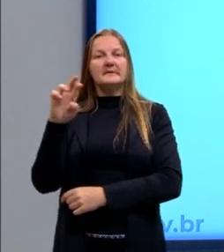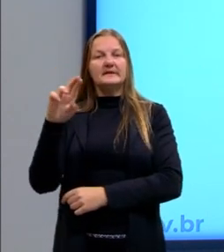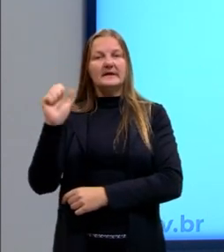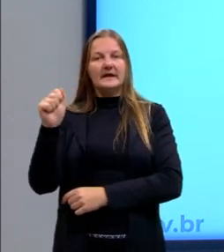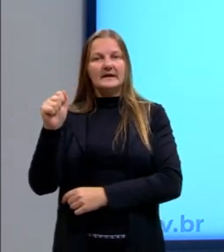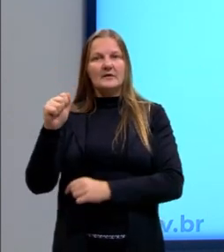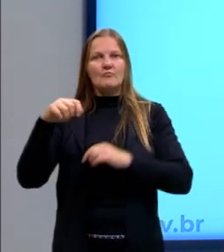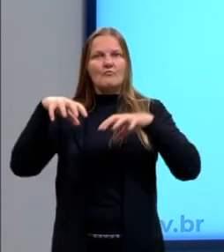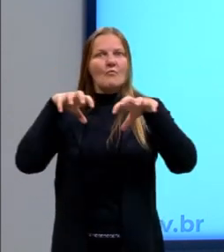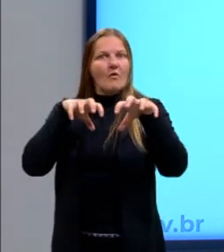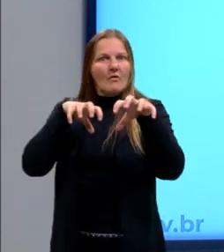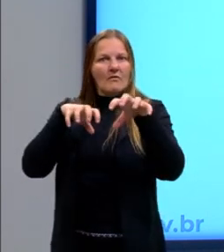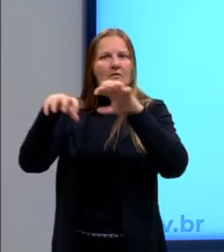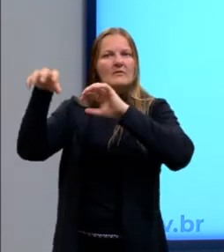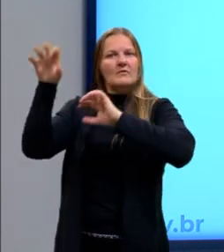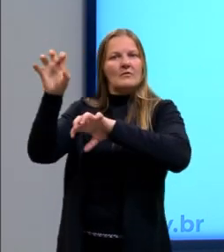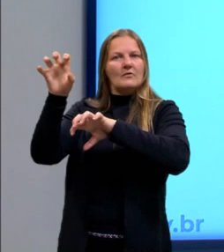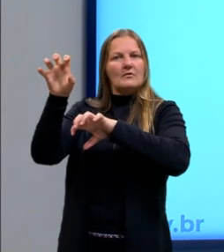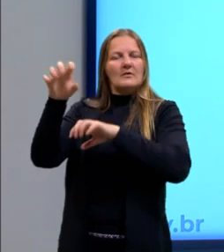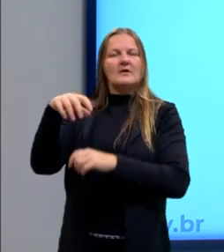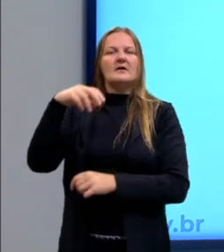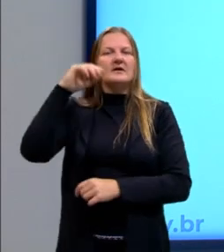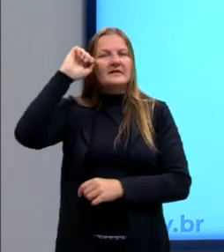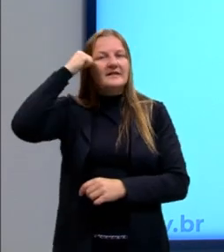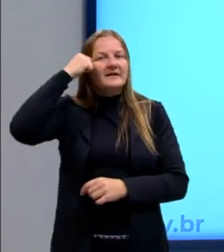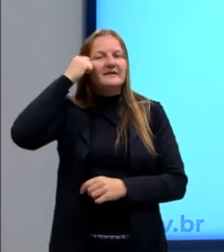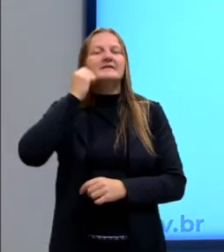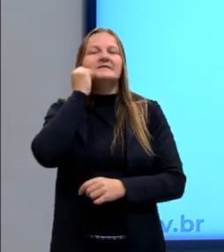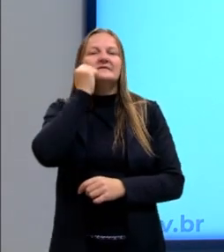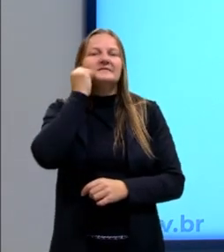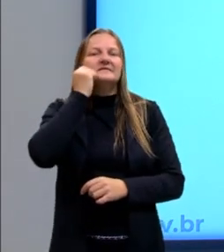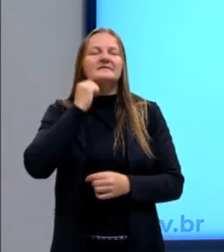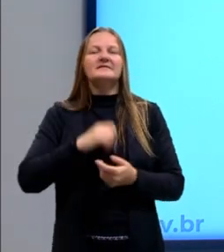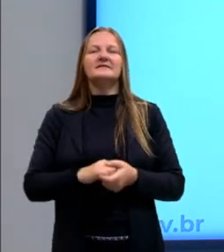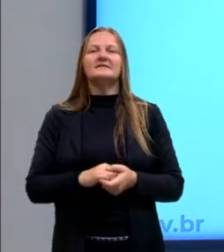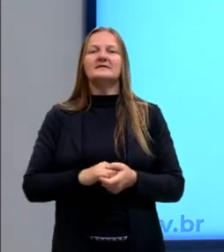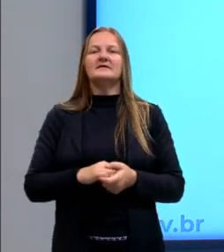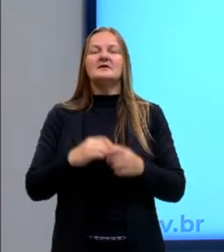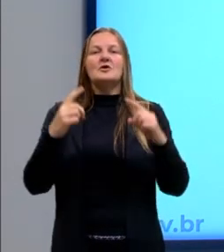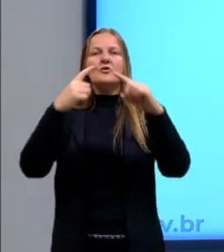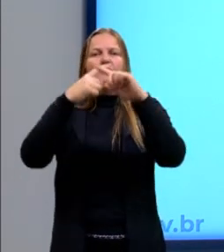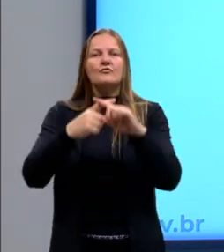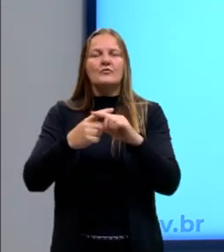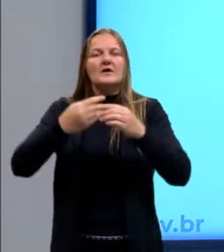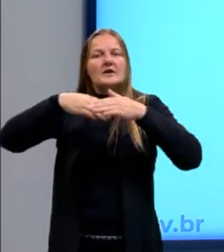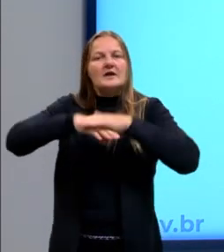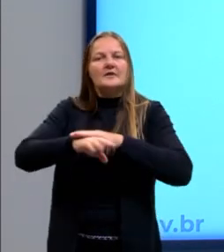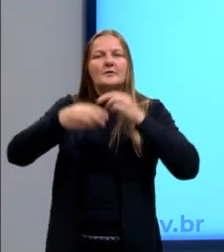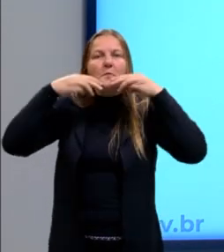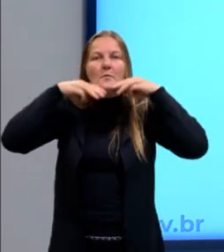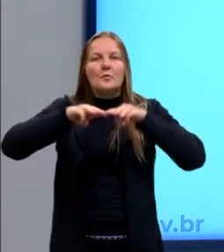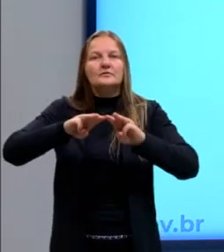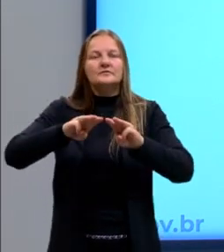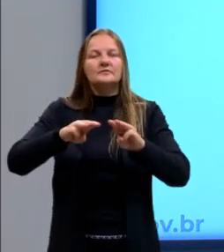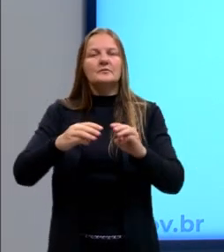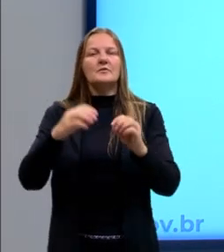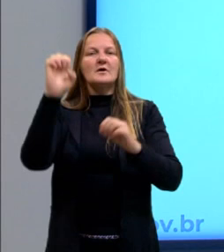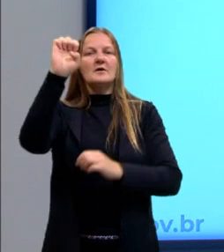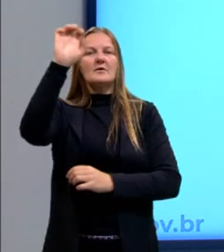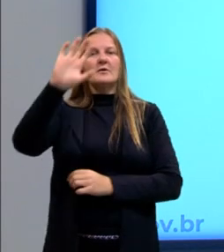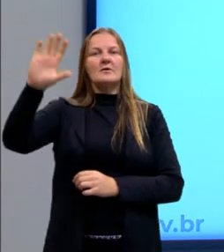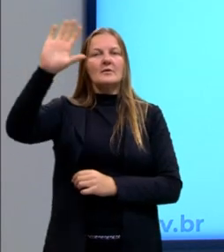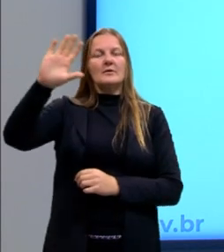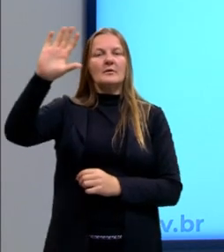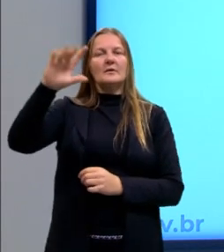Logo no início do filme, o rival do herói do Pantera Negra, ele entra num museu na Europa e vê